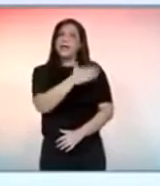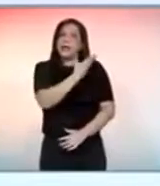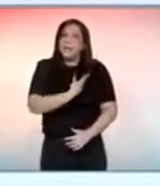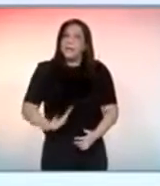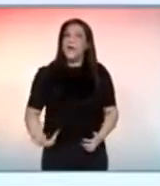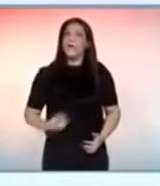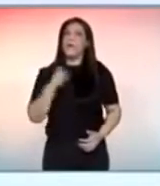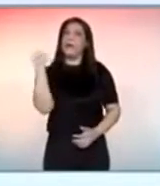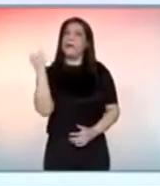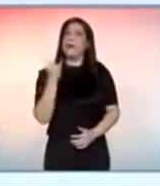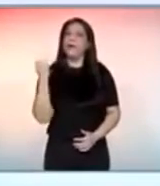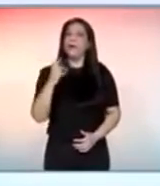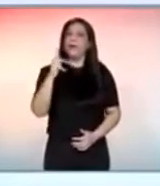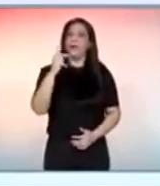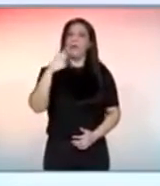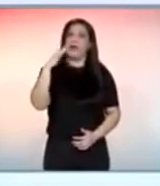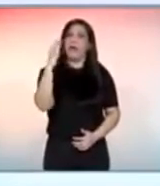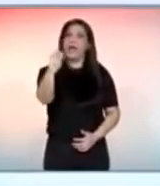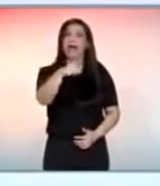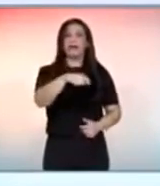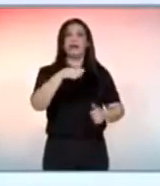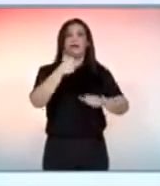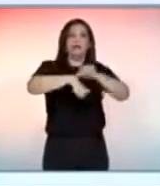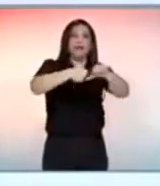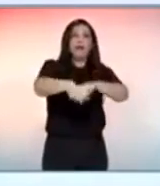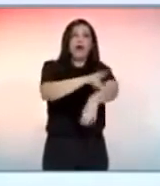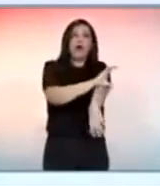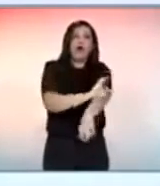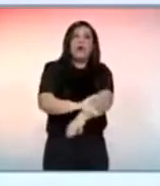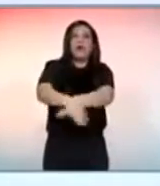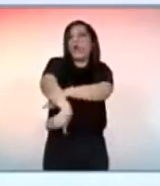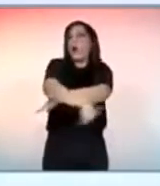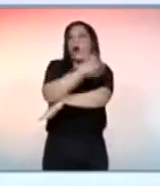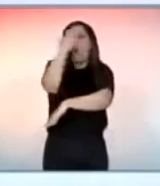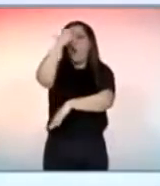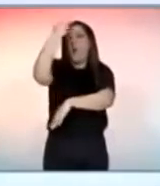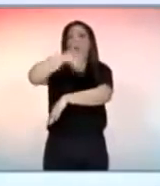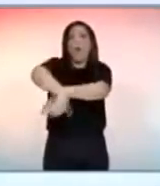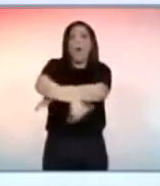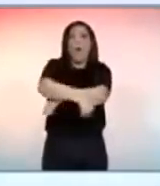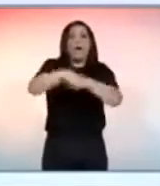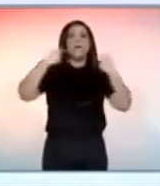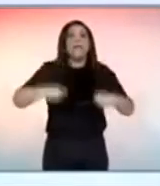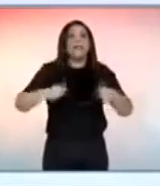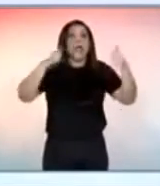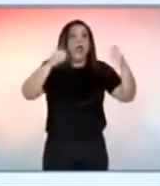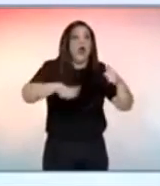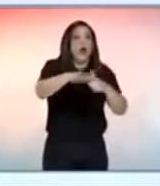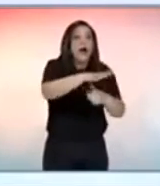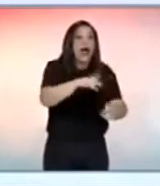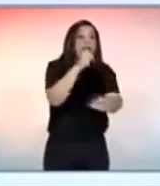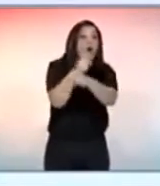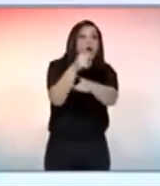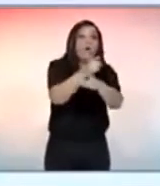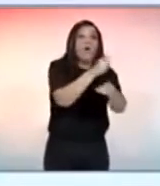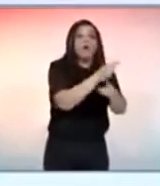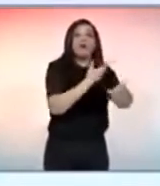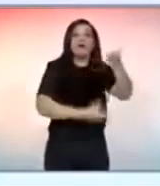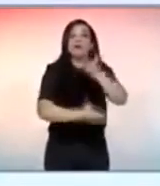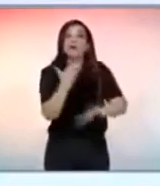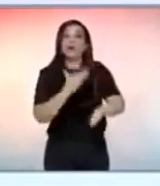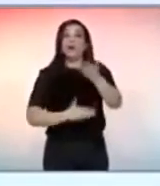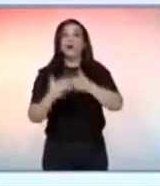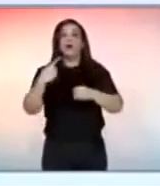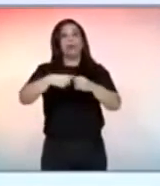ela é muito importante para que as pessoas se encontram, serem restauradas. A cultura de rua, enfim, fazer com que a rua seja o espaço do encontro, porque a cidade é o lugar da